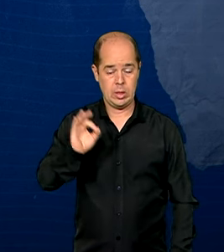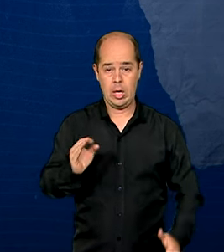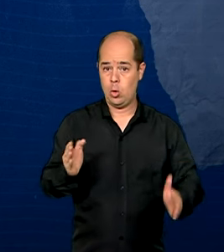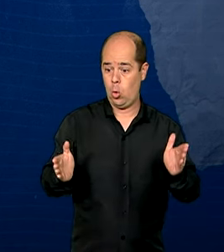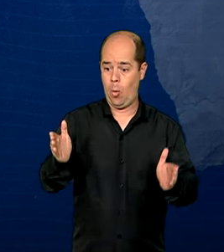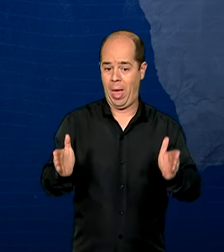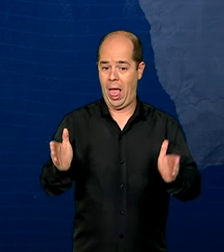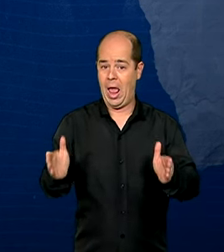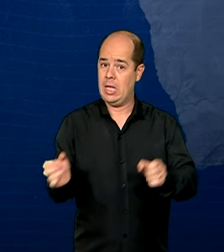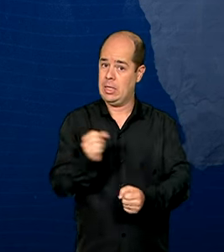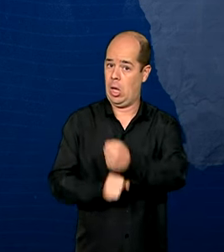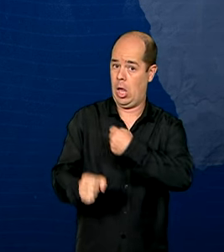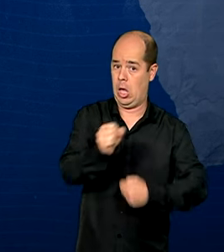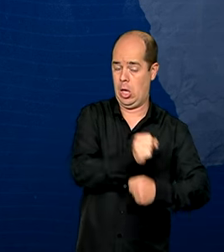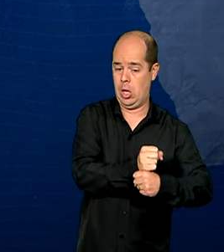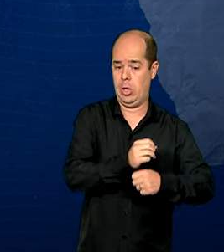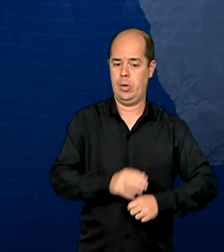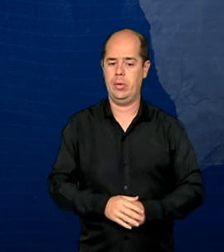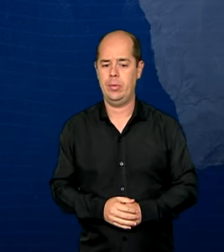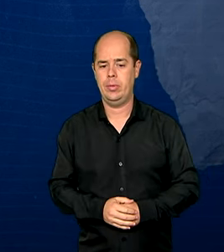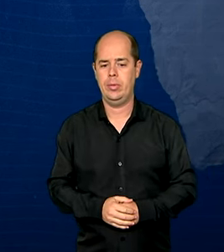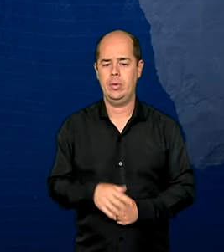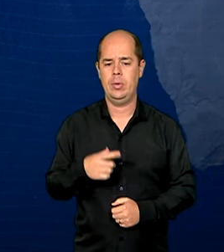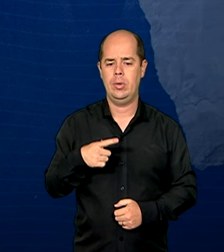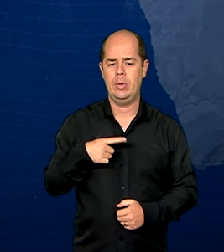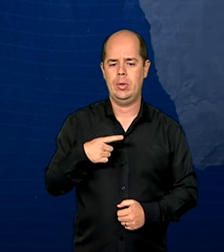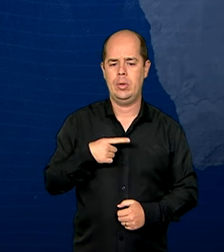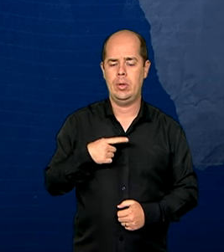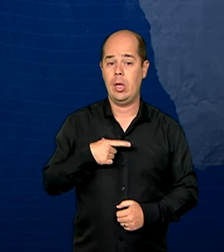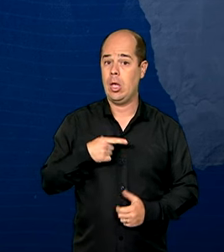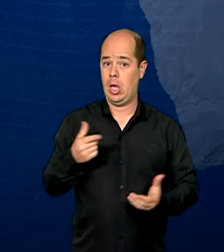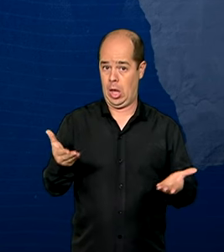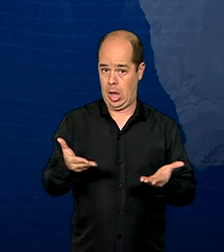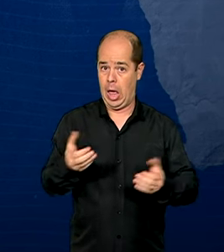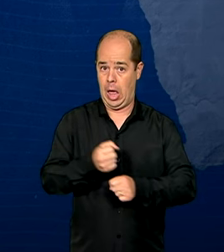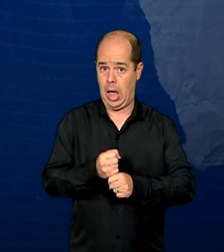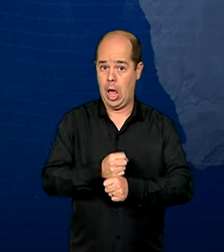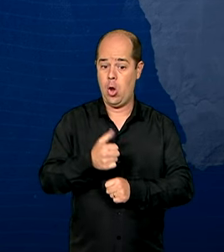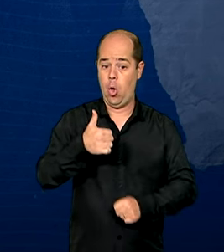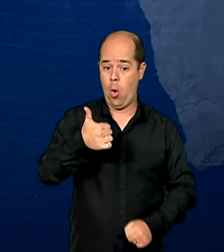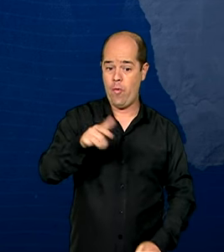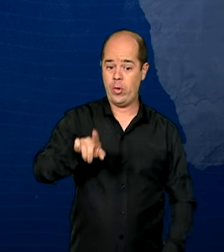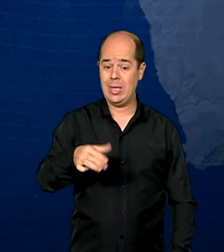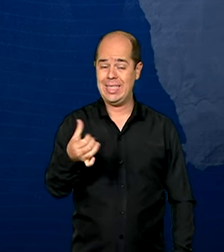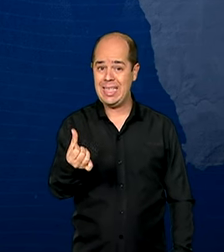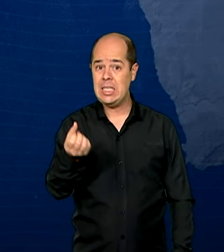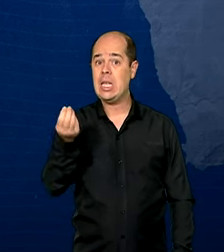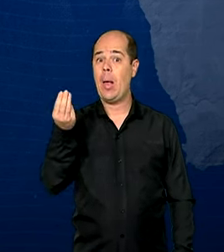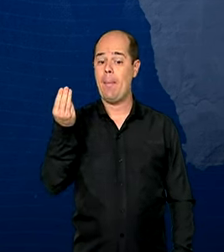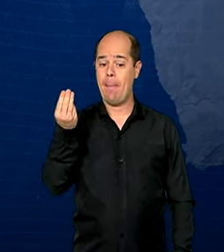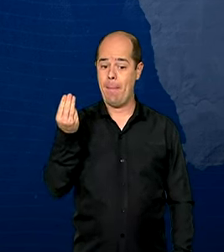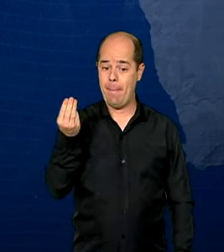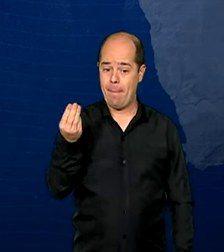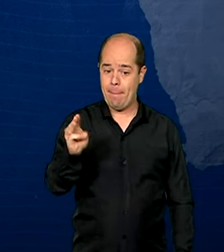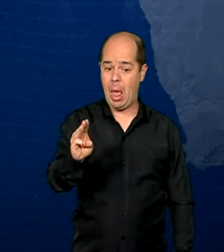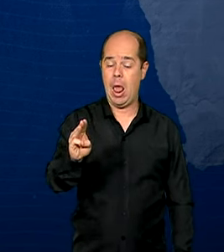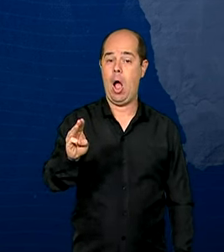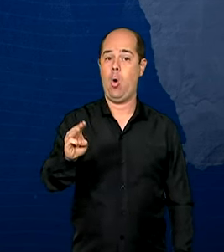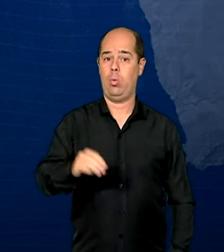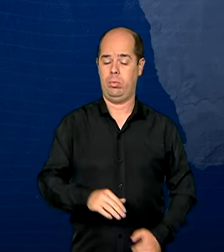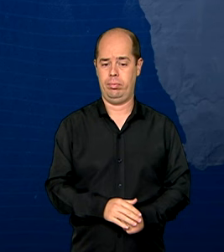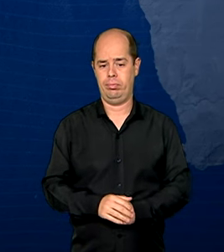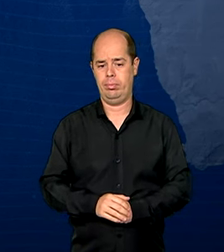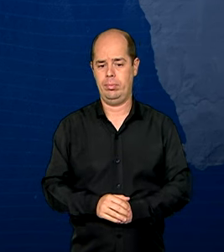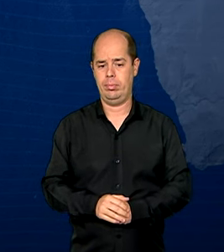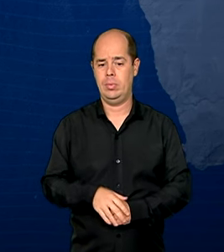ocorrências passaram de 1,3 milhão para 1,6 milhão. O número de mortos pela doença subiu de